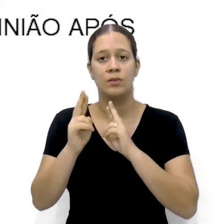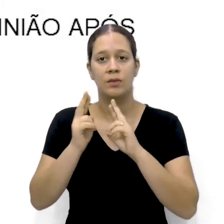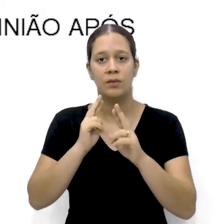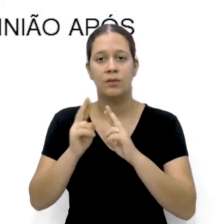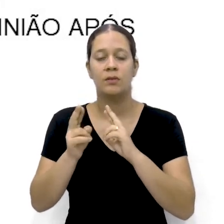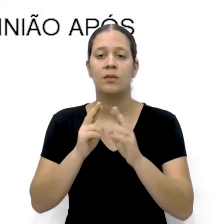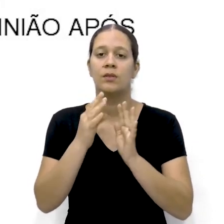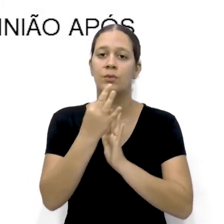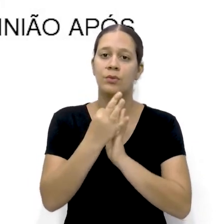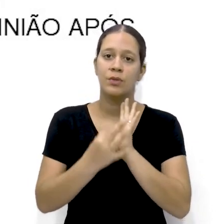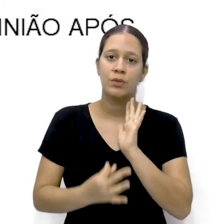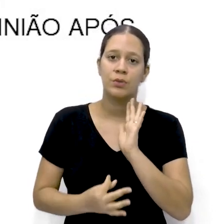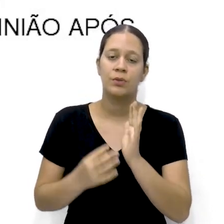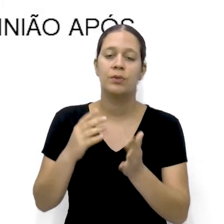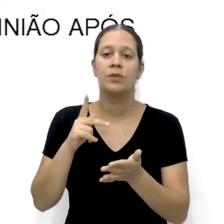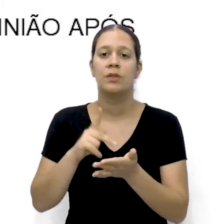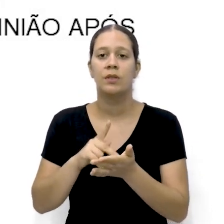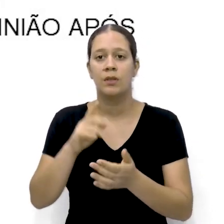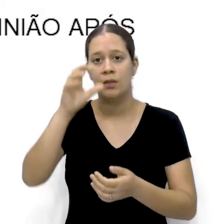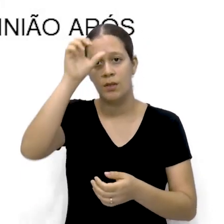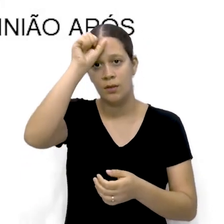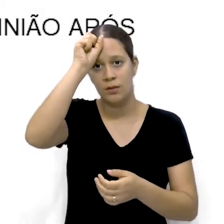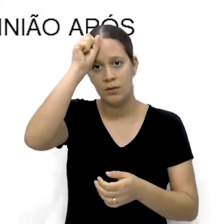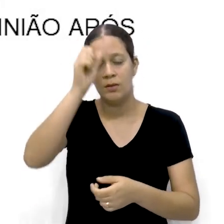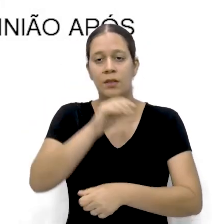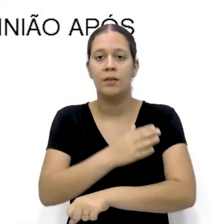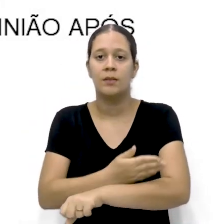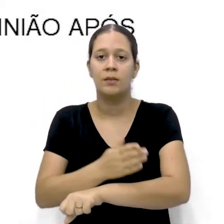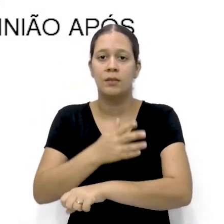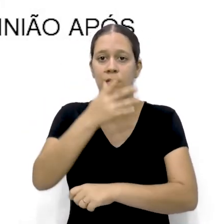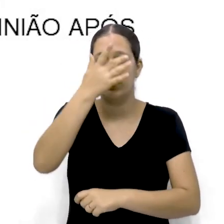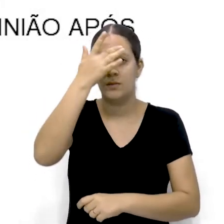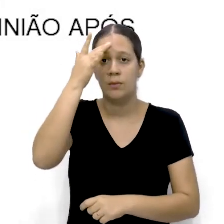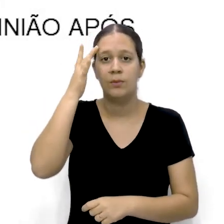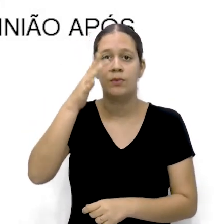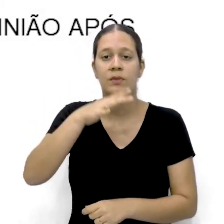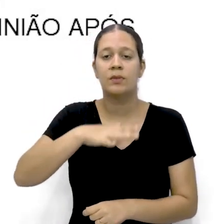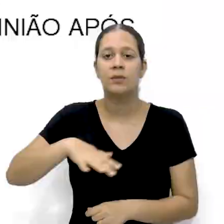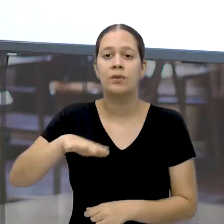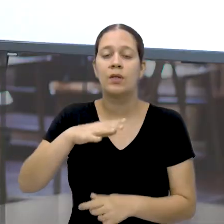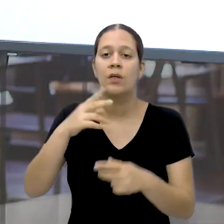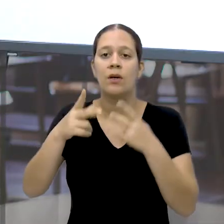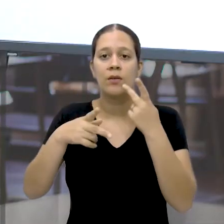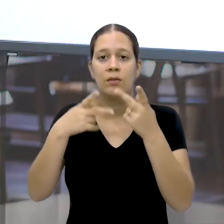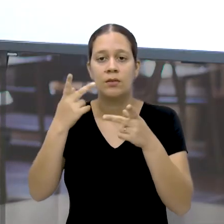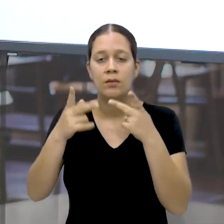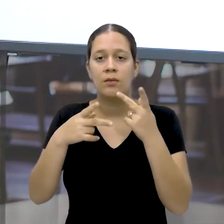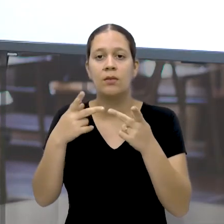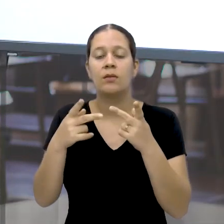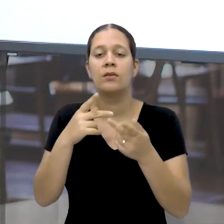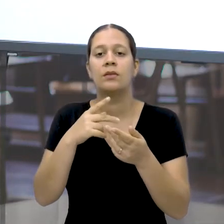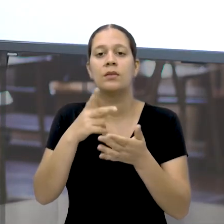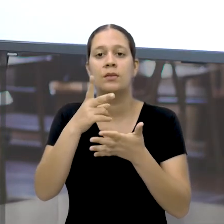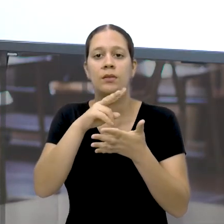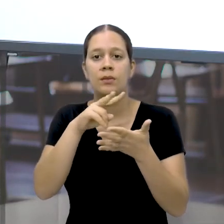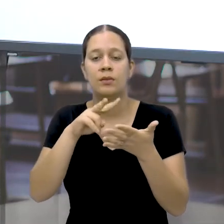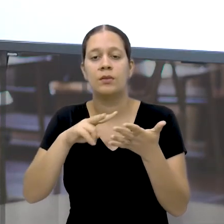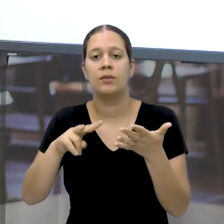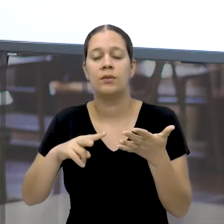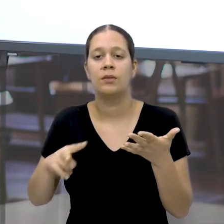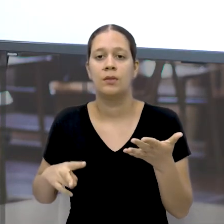textos Com a realidade Aprendemos A exercitar A cidadania E quando a gente Faz a leitura Da carta De reclamação O vocês